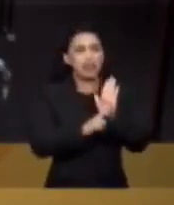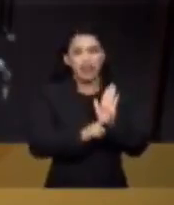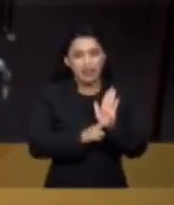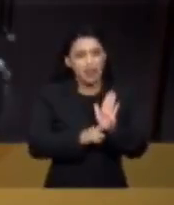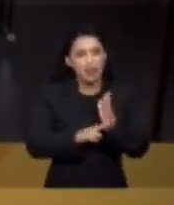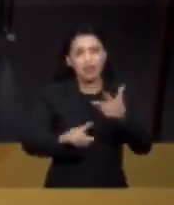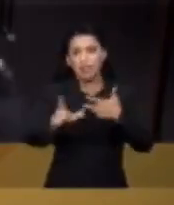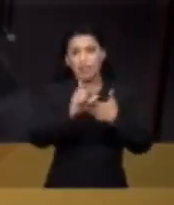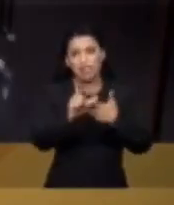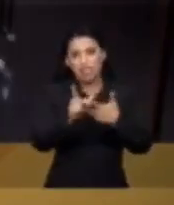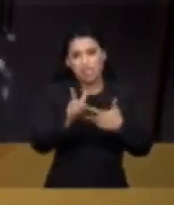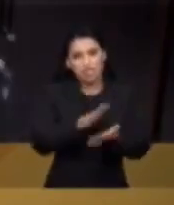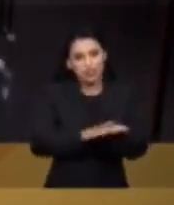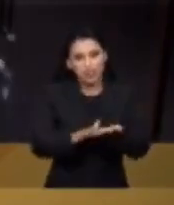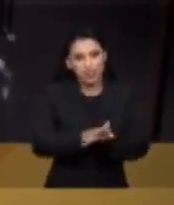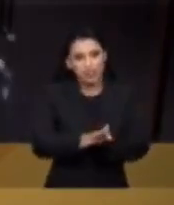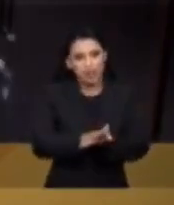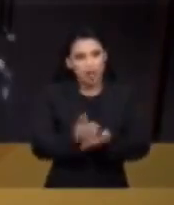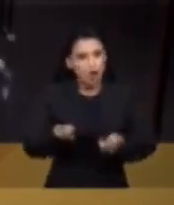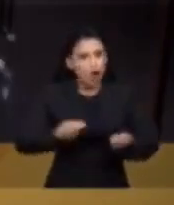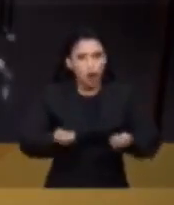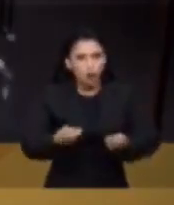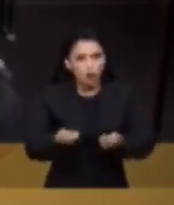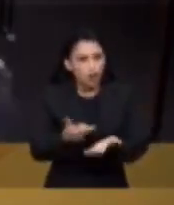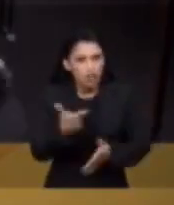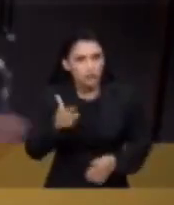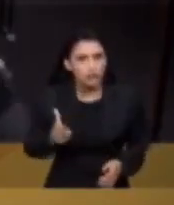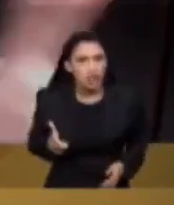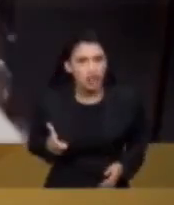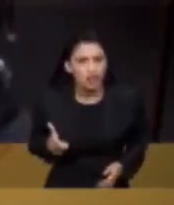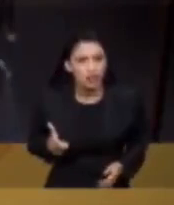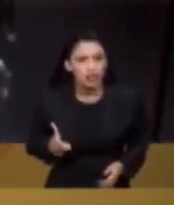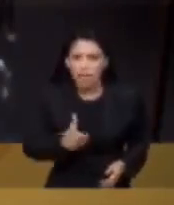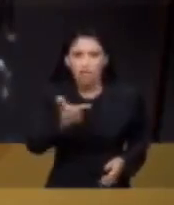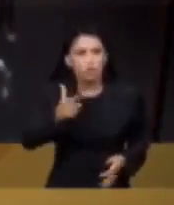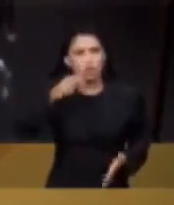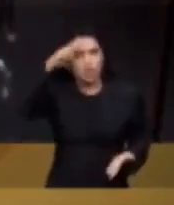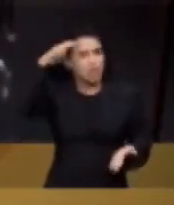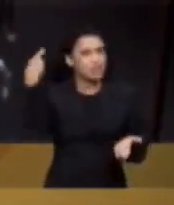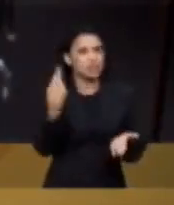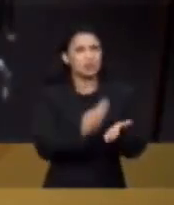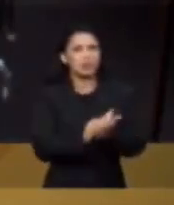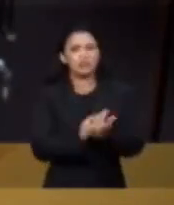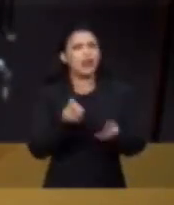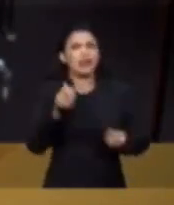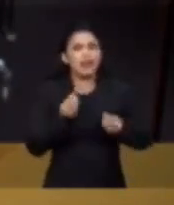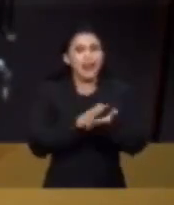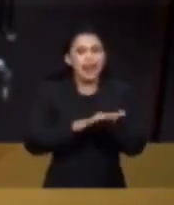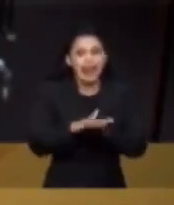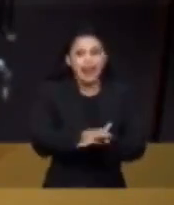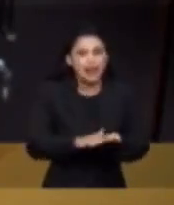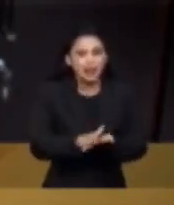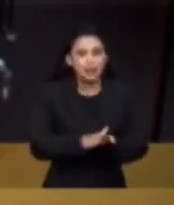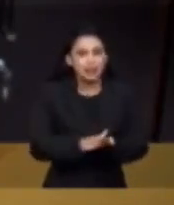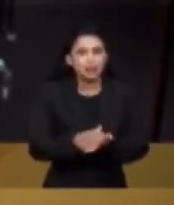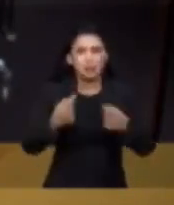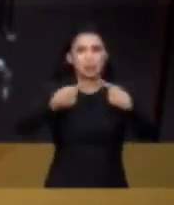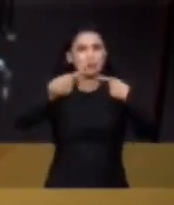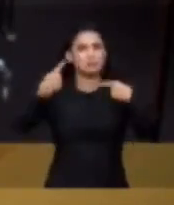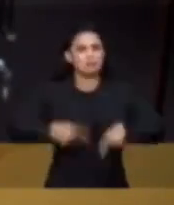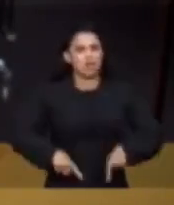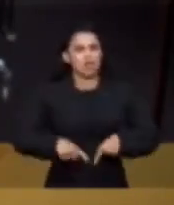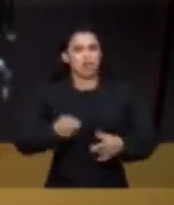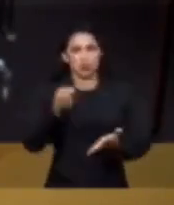Não existe controle? Não se tem que respeitar proporcionalidade? Não se impedem medidas